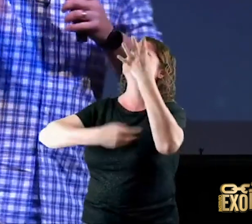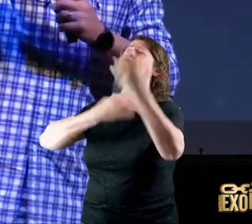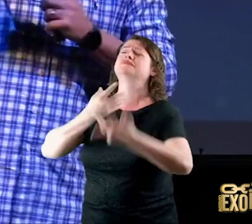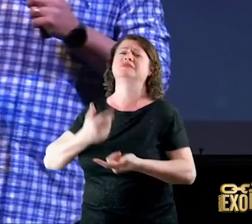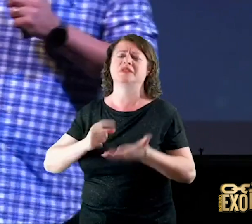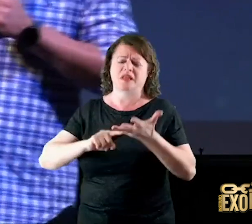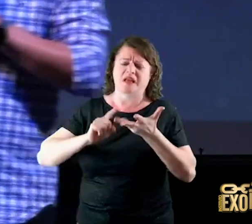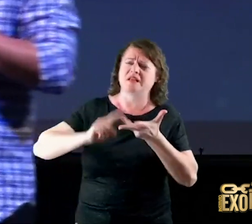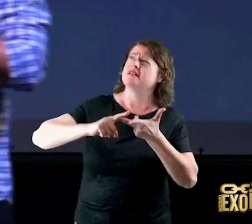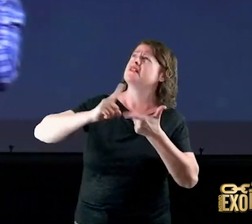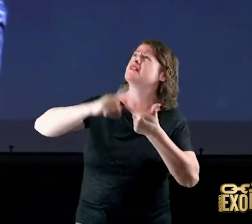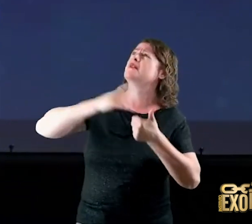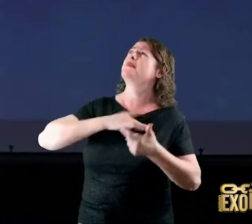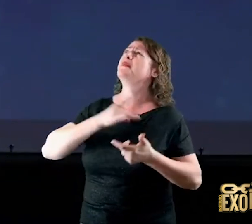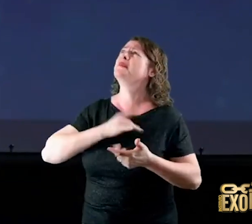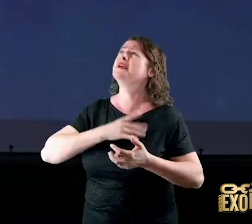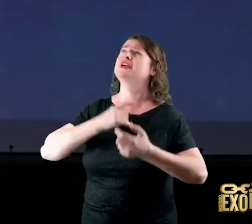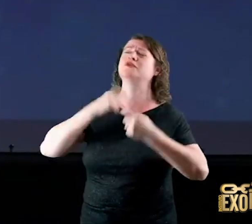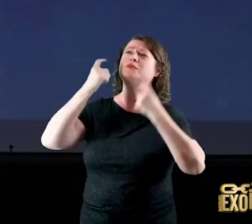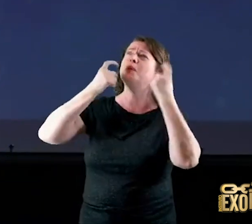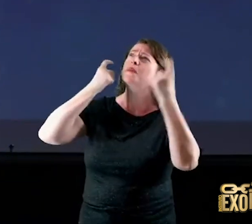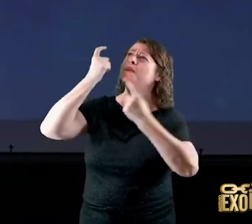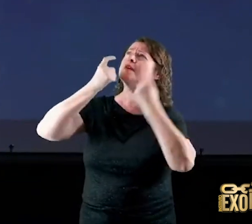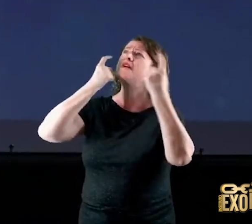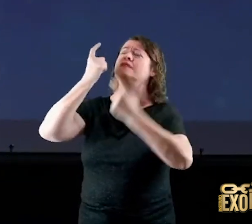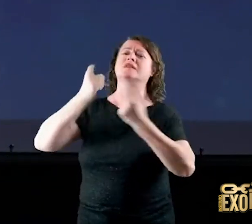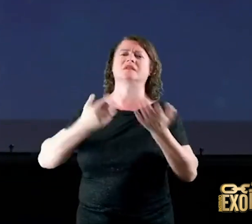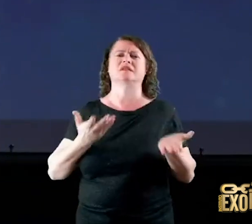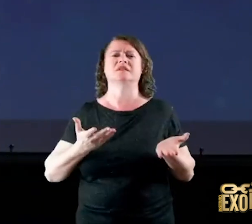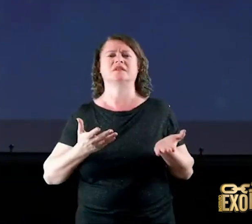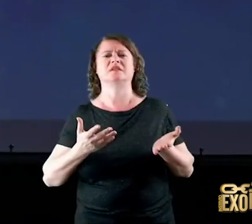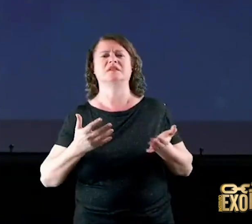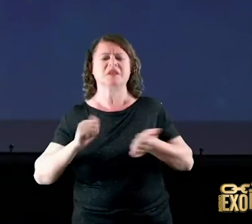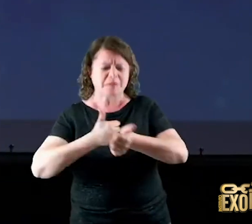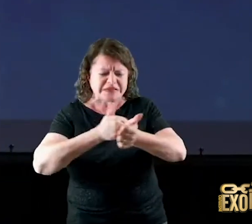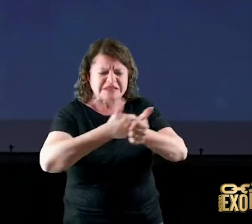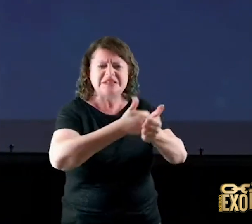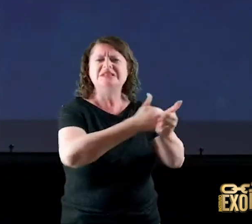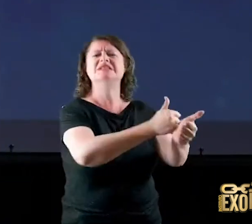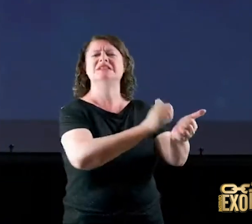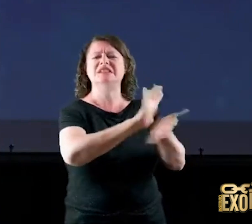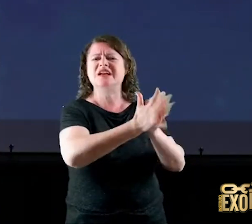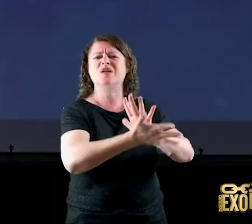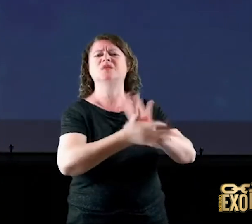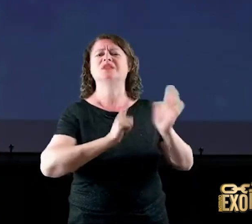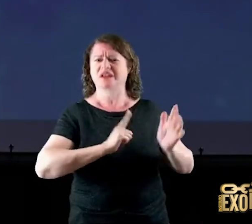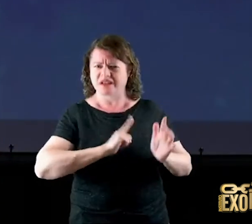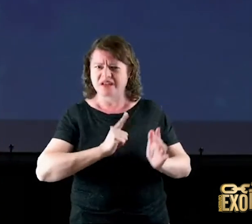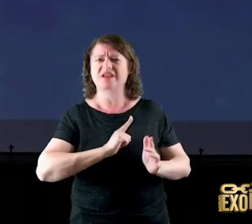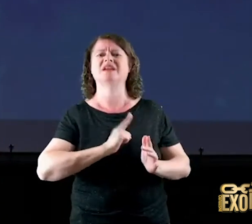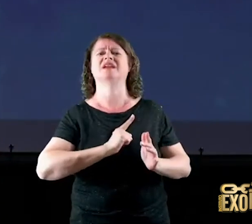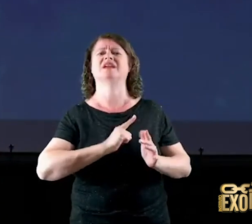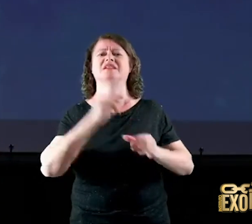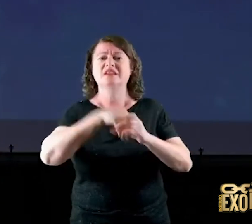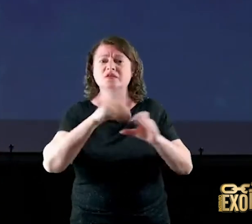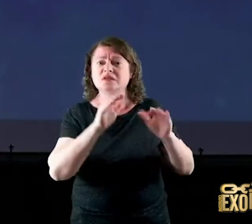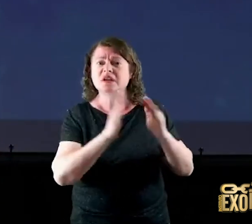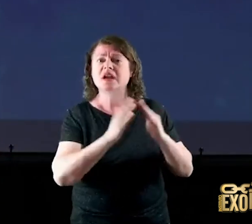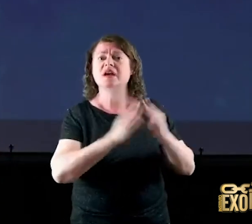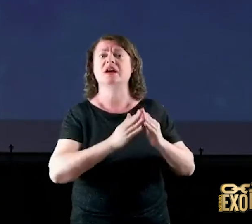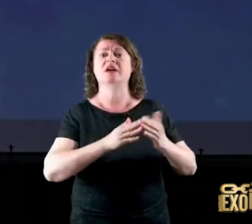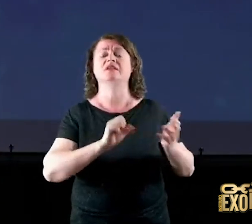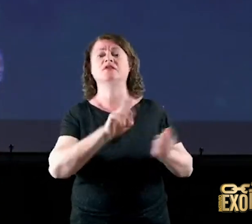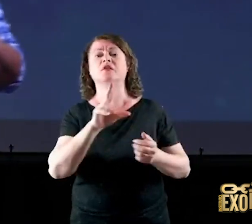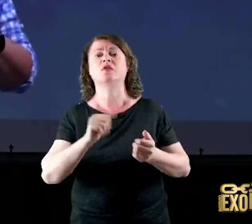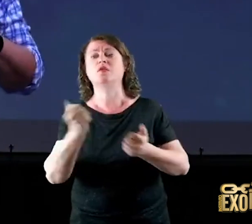ameaças agora no Senhor gente que está sendo perseguido na justiça gente que está sendo perseguida em casa perseguida por